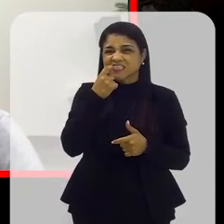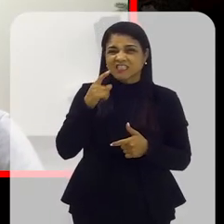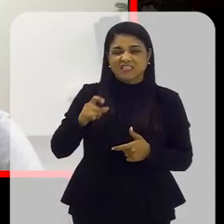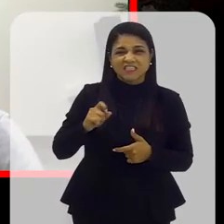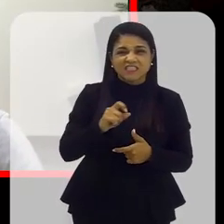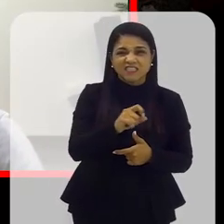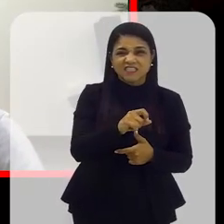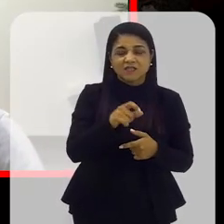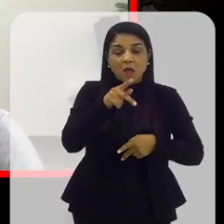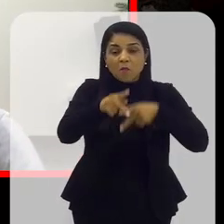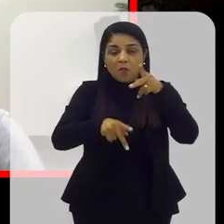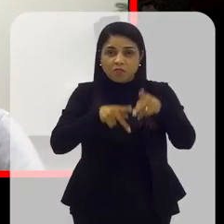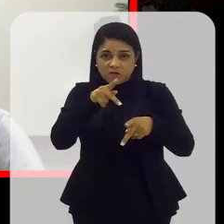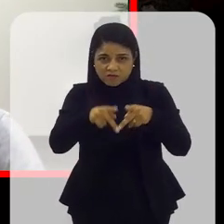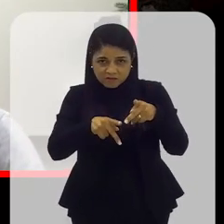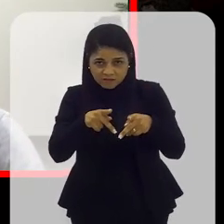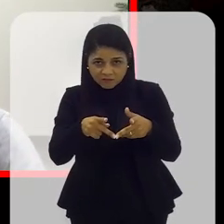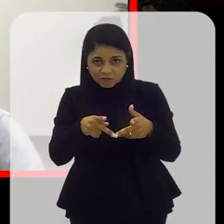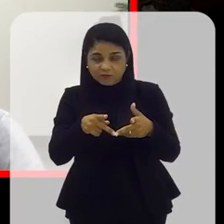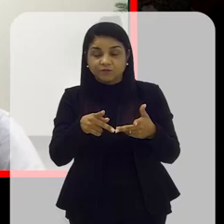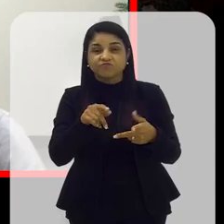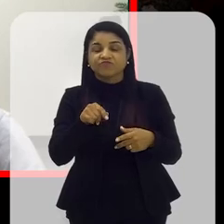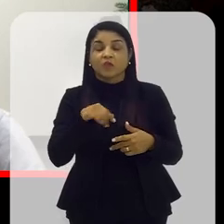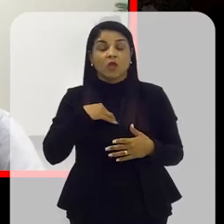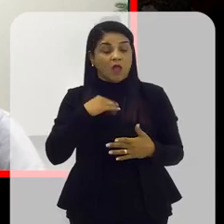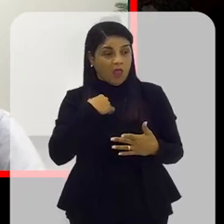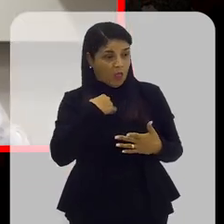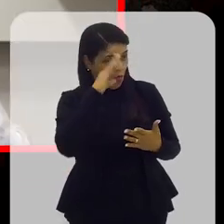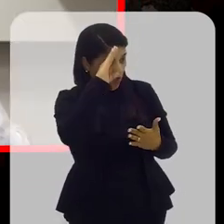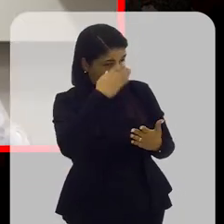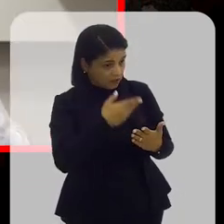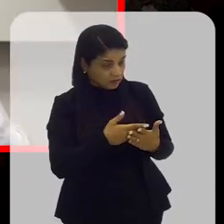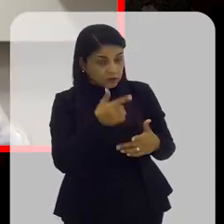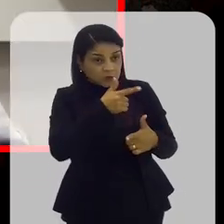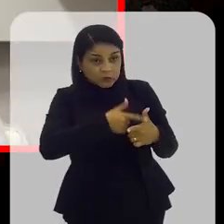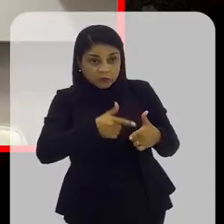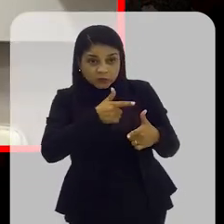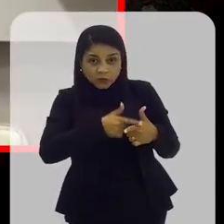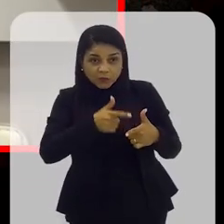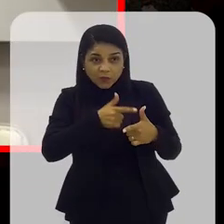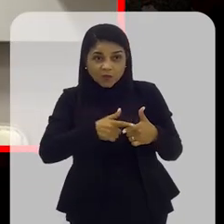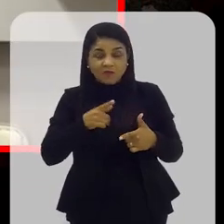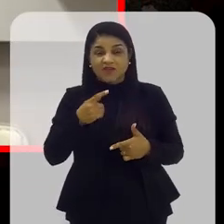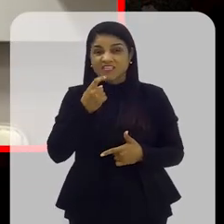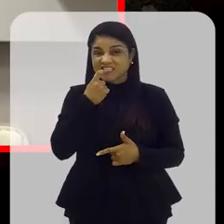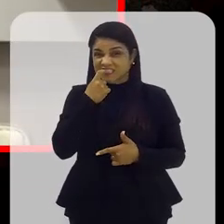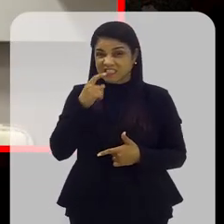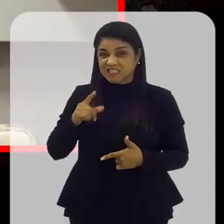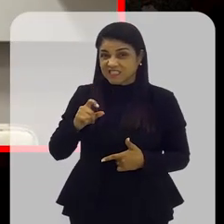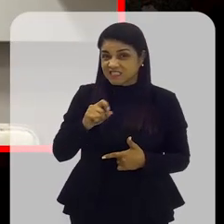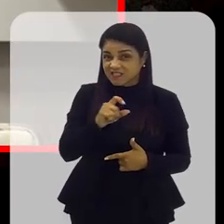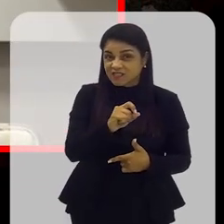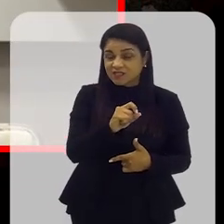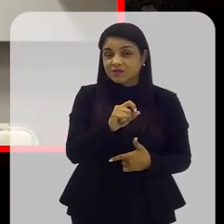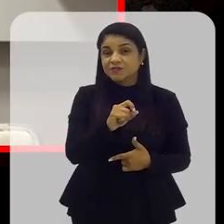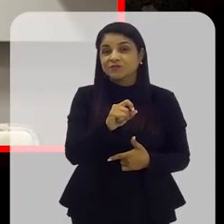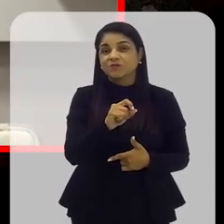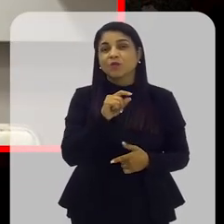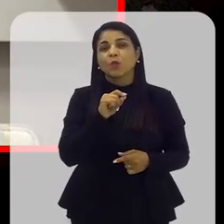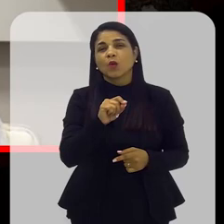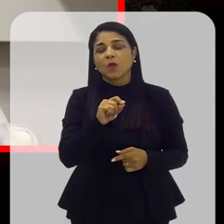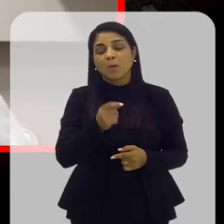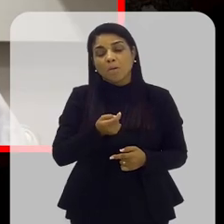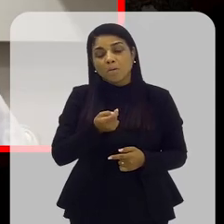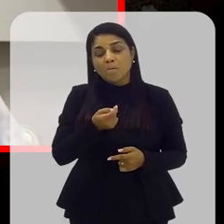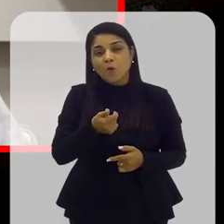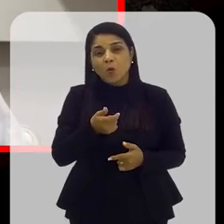população? Olha, eu acredito que o maior problema da incidência de care seja o pouco